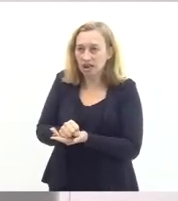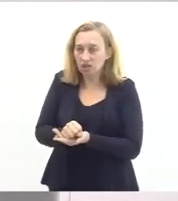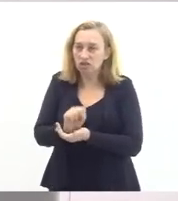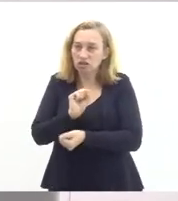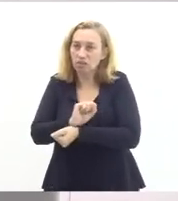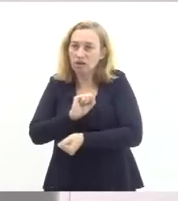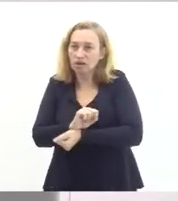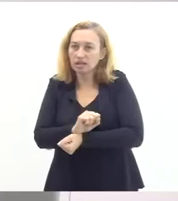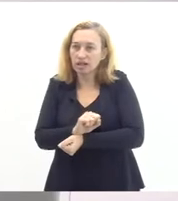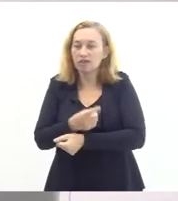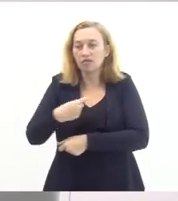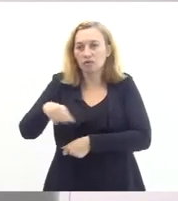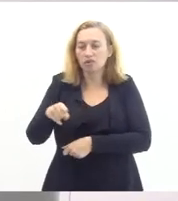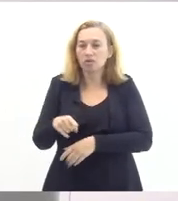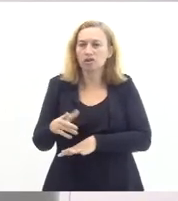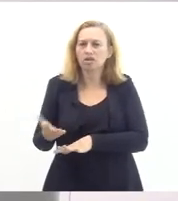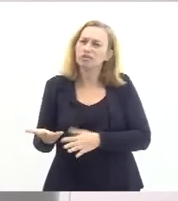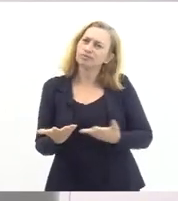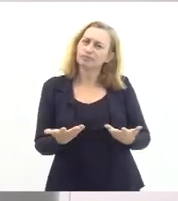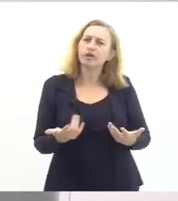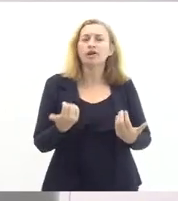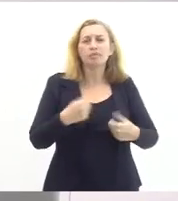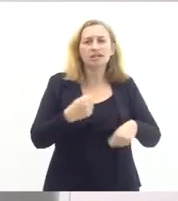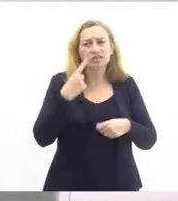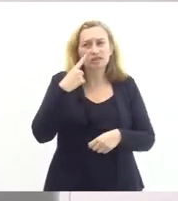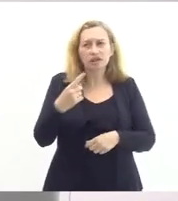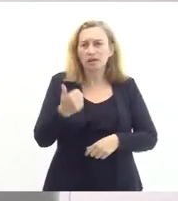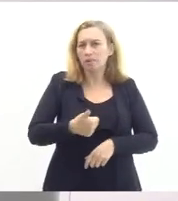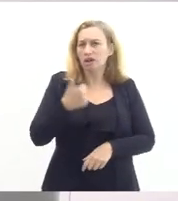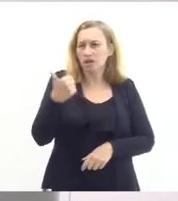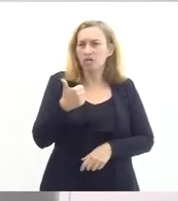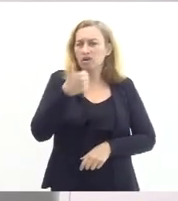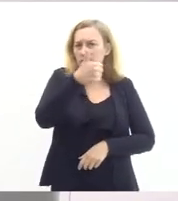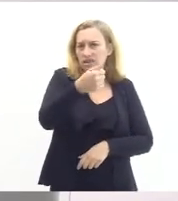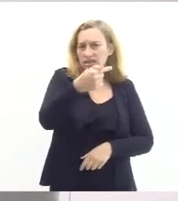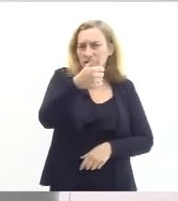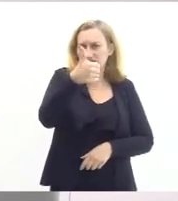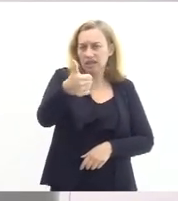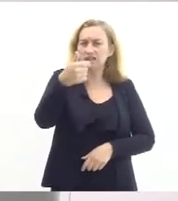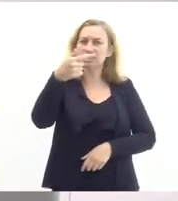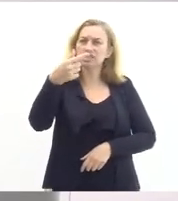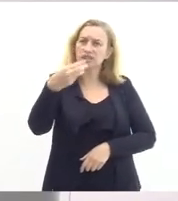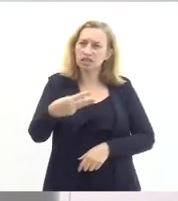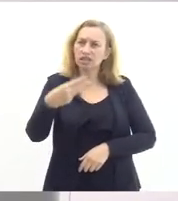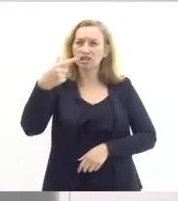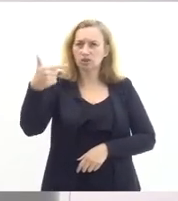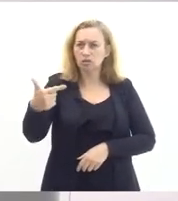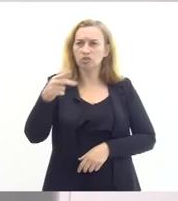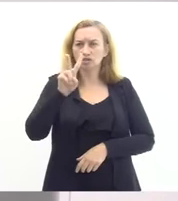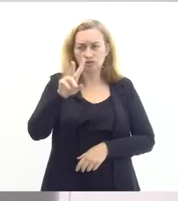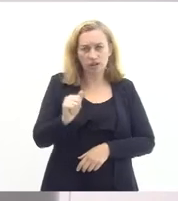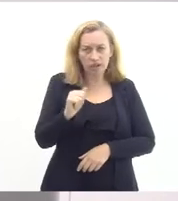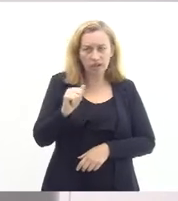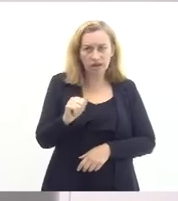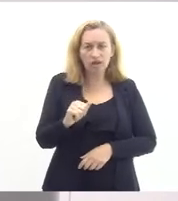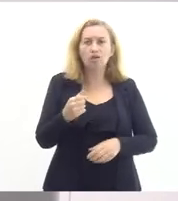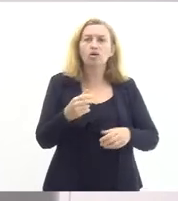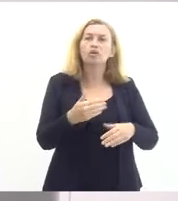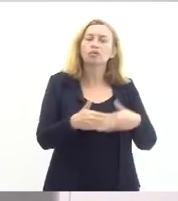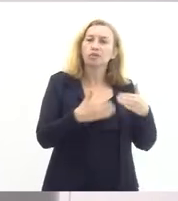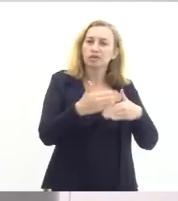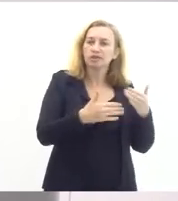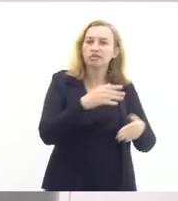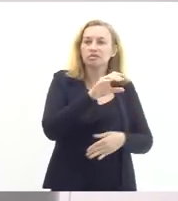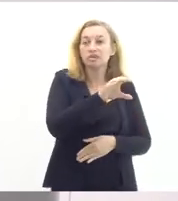negociar subir para aumentar muito mais essas 132 vagas que eu acho isso é um processo do SEI que nós não temos